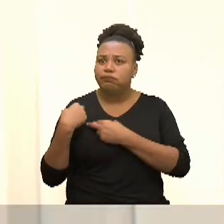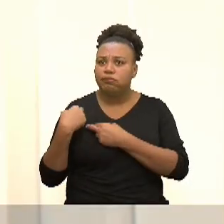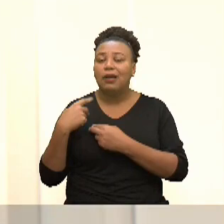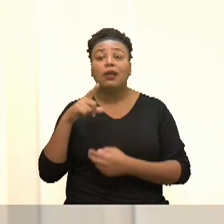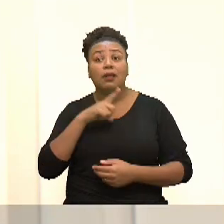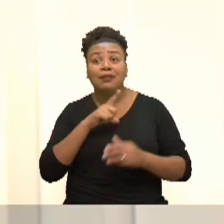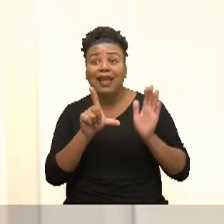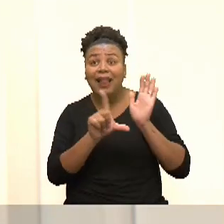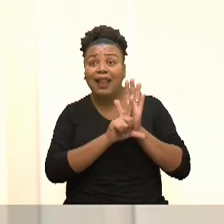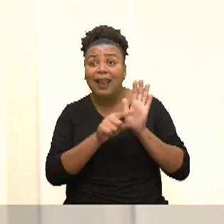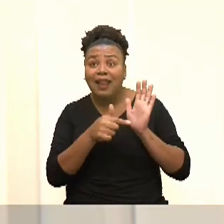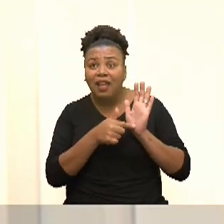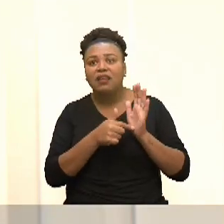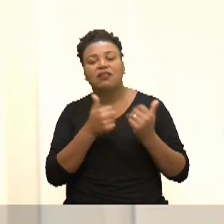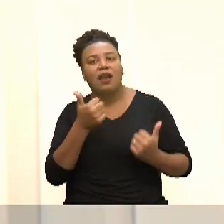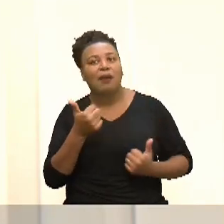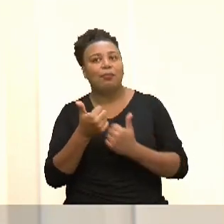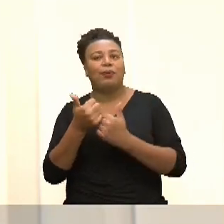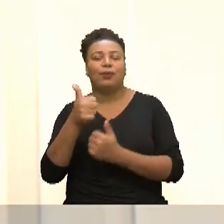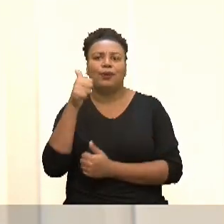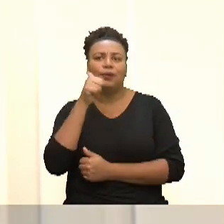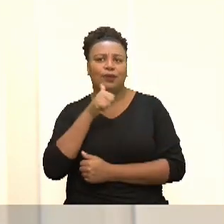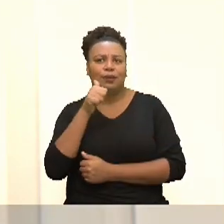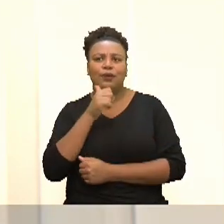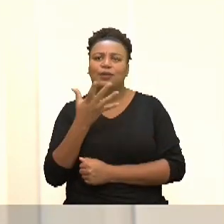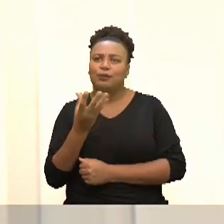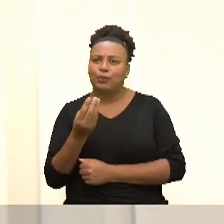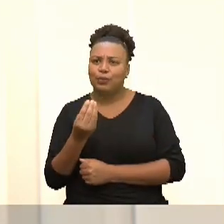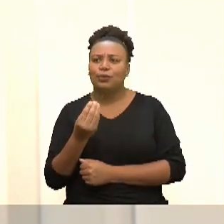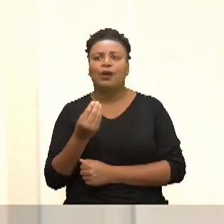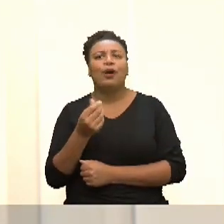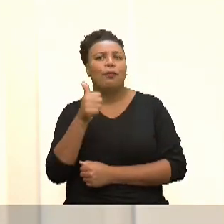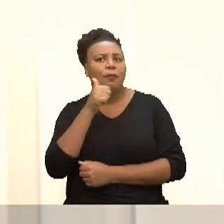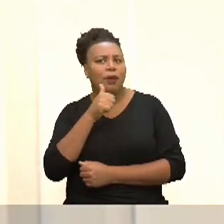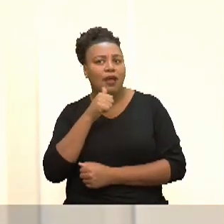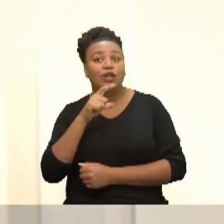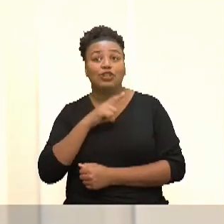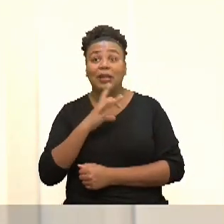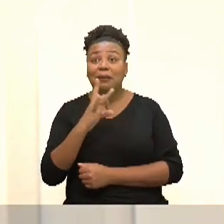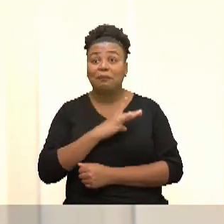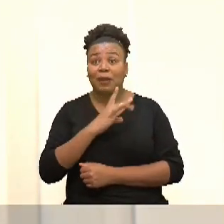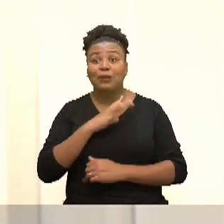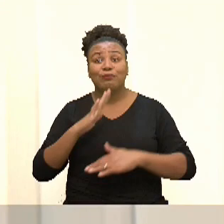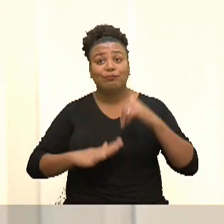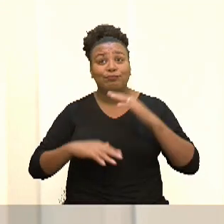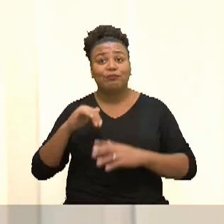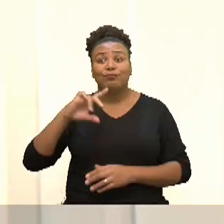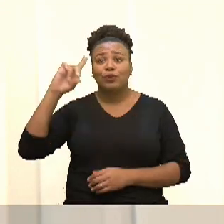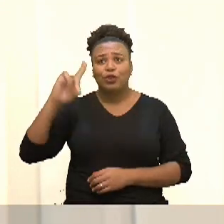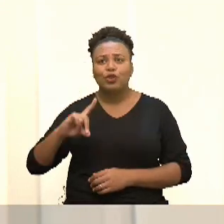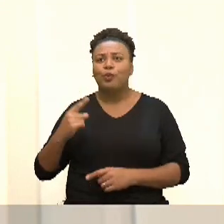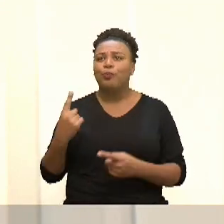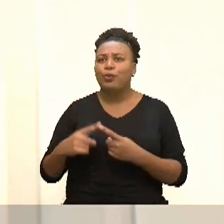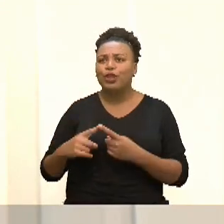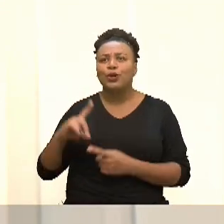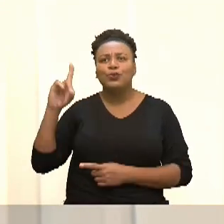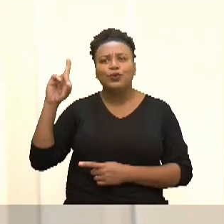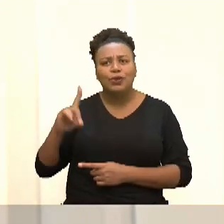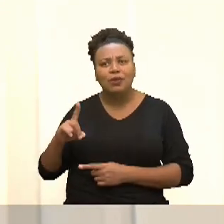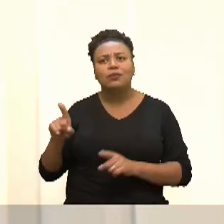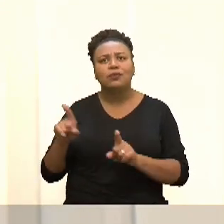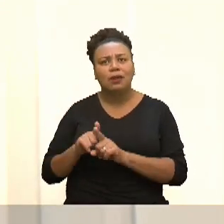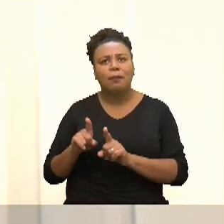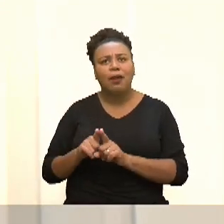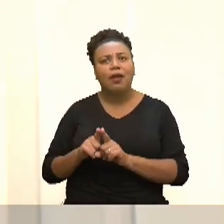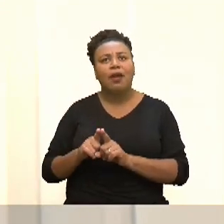tem legislação para amparar essas mulheres. E muito, nós mulheres temos medo de exercer nossos direitos, porque o direito também foi